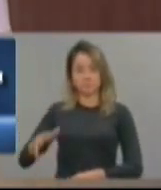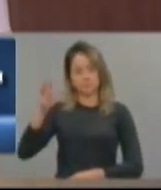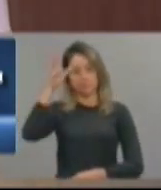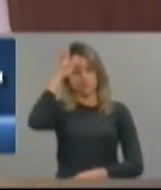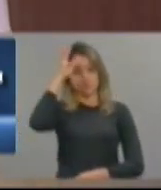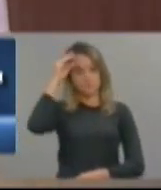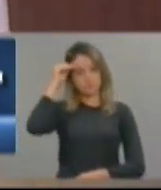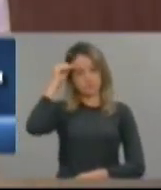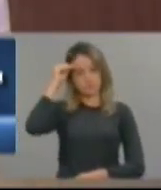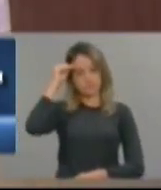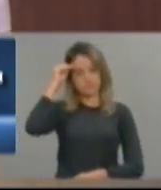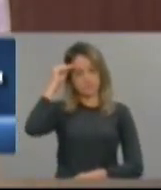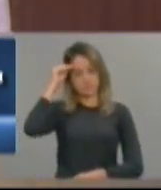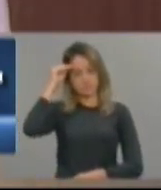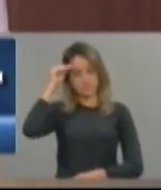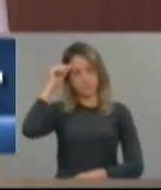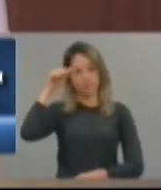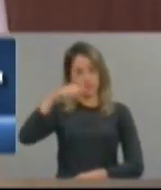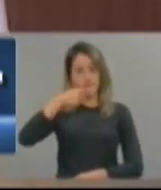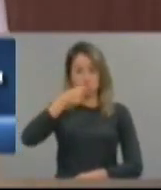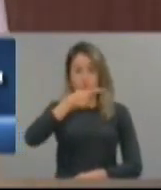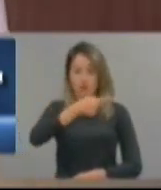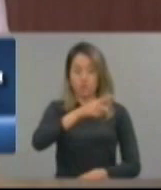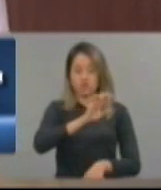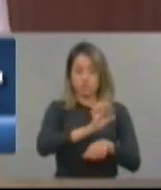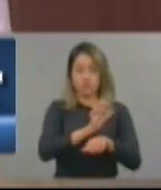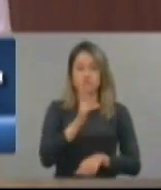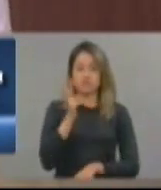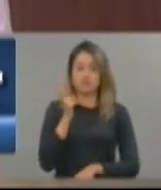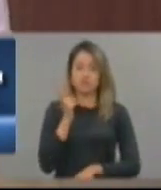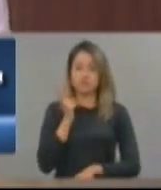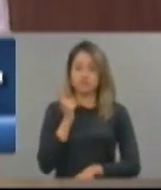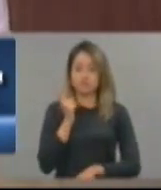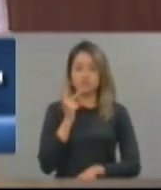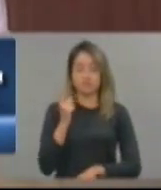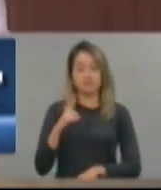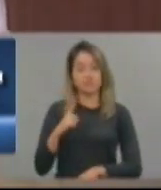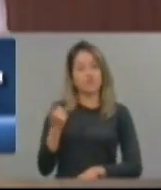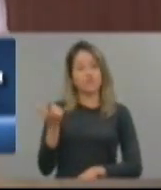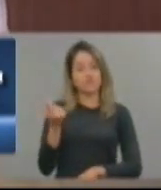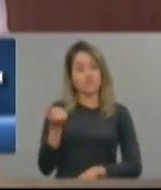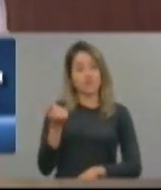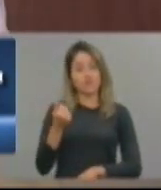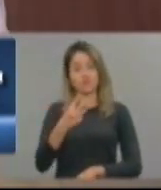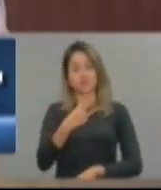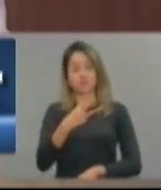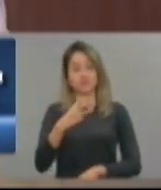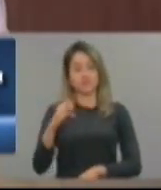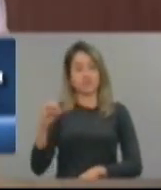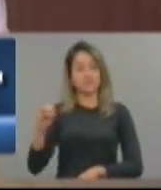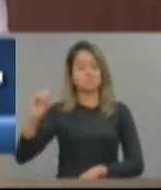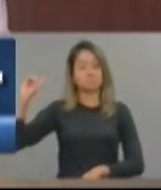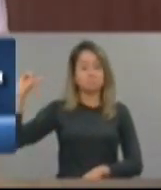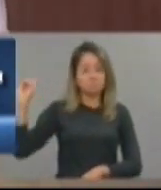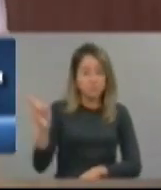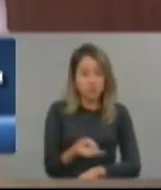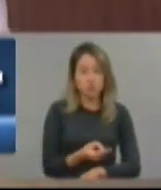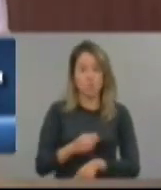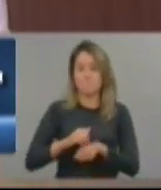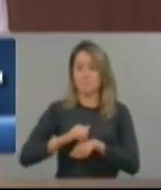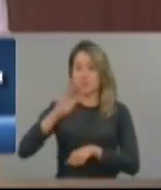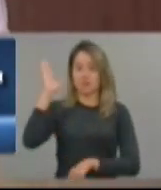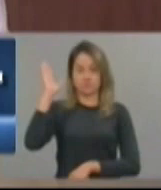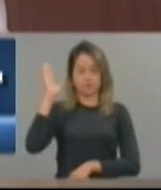ele deixou claro que o Estado do Ceará apletou um valor de mais de 300 milhões para o financiamento da área.